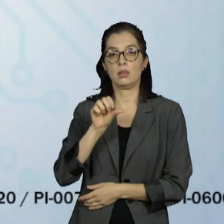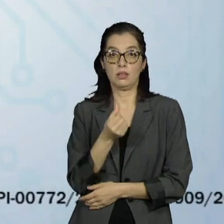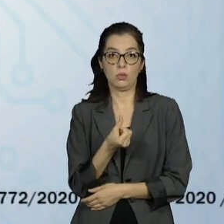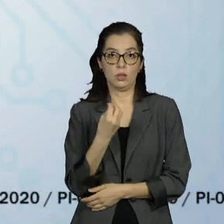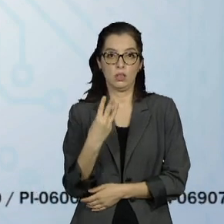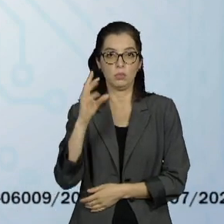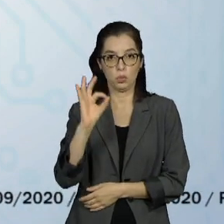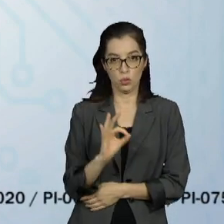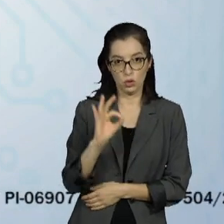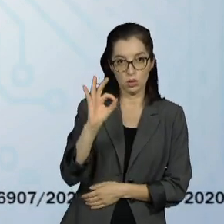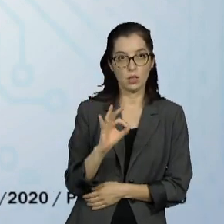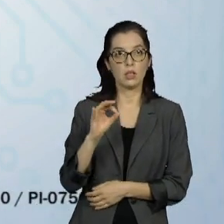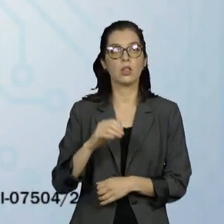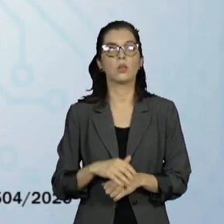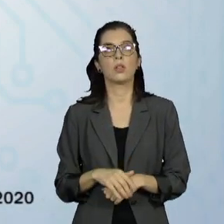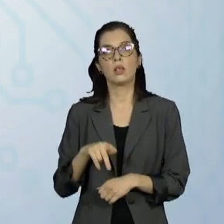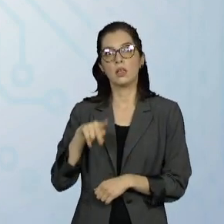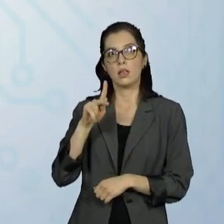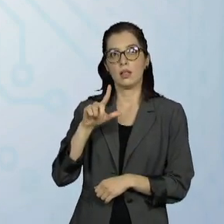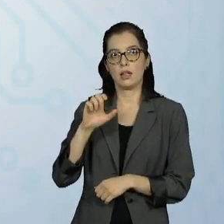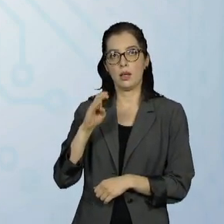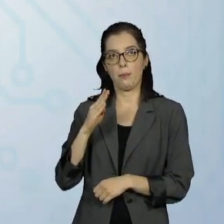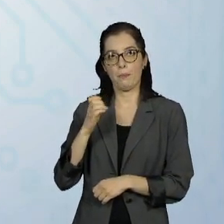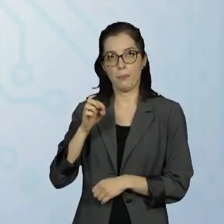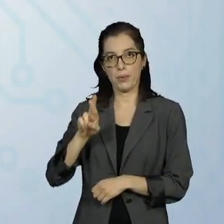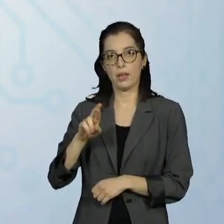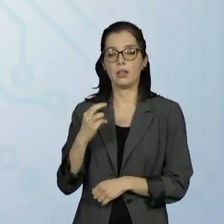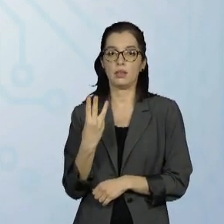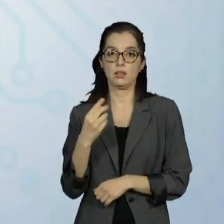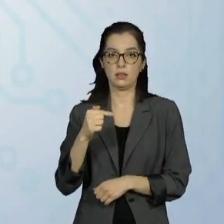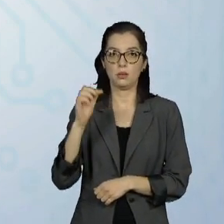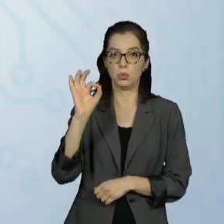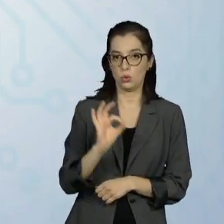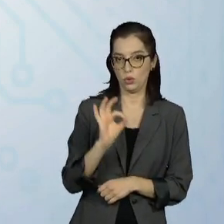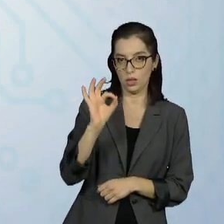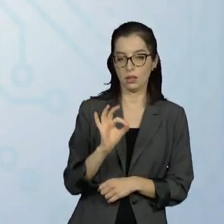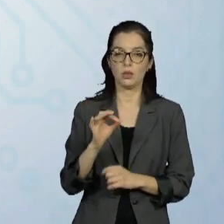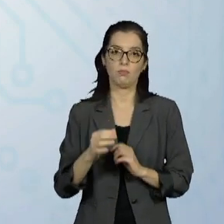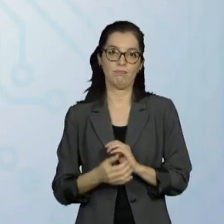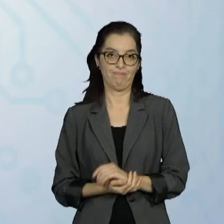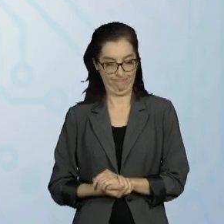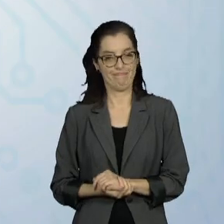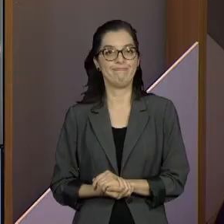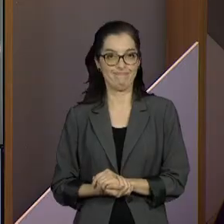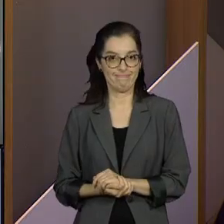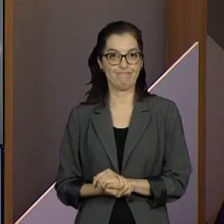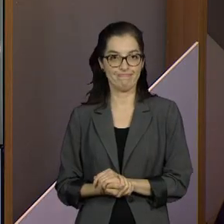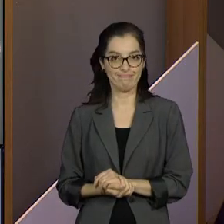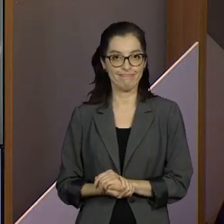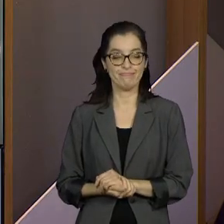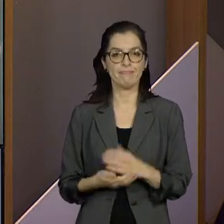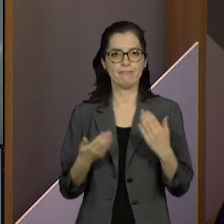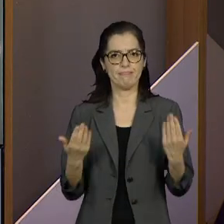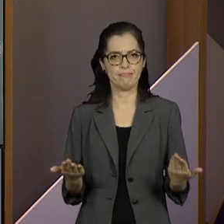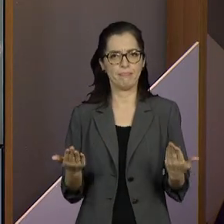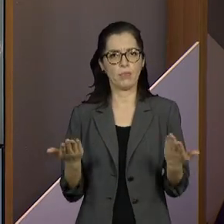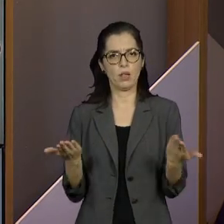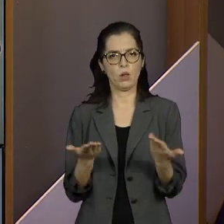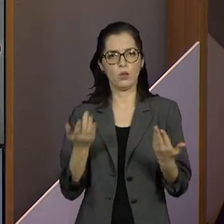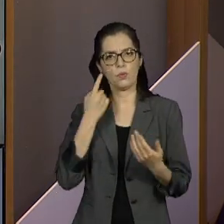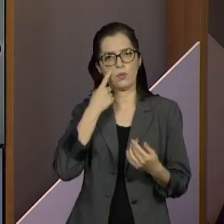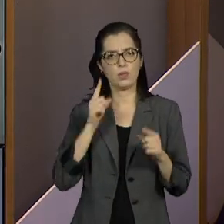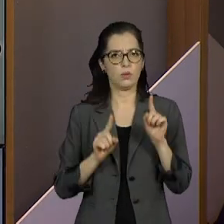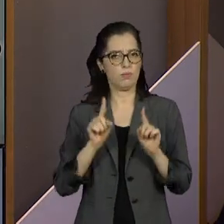intenções de voto. Kleber Montezuma, do PSDB, aparece com 37%. E a disputa final no